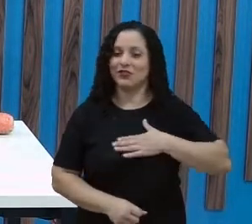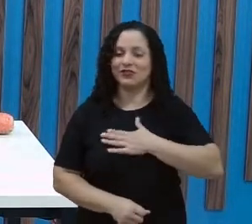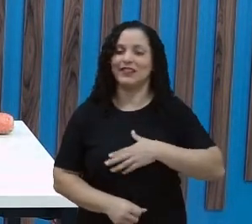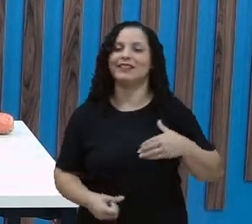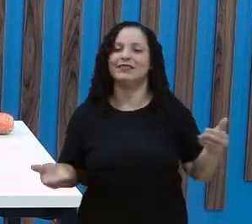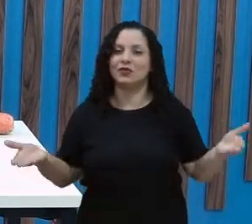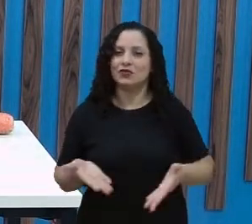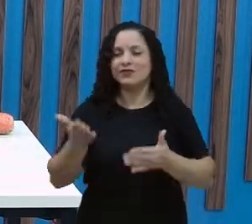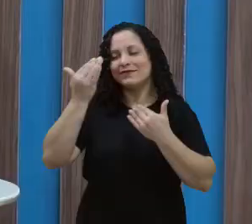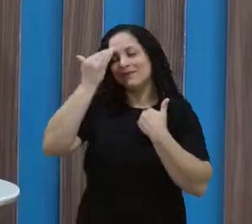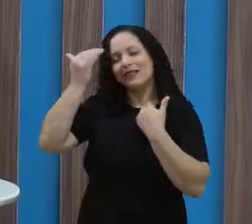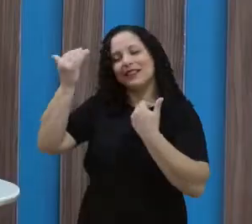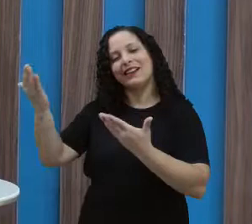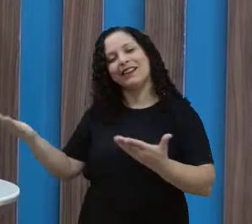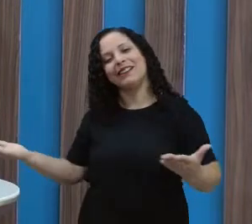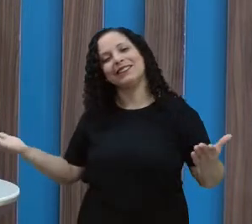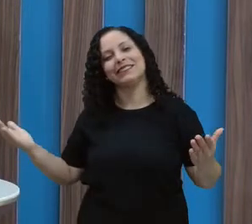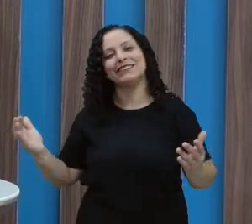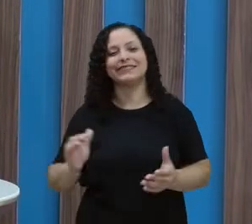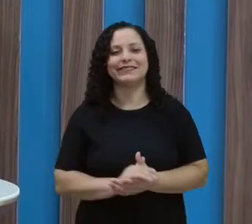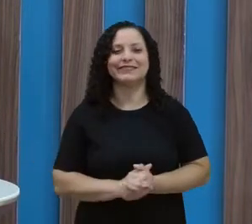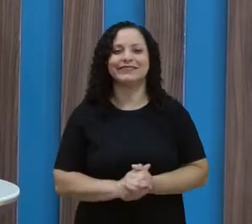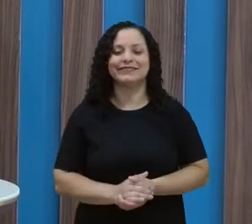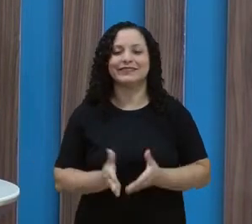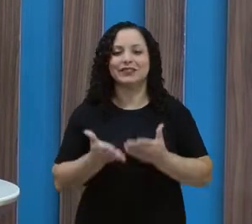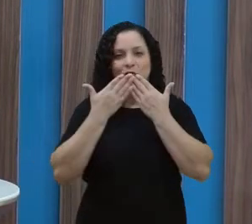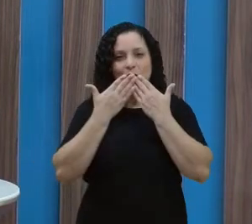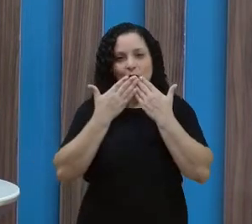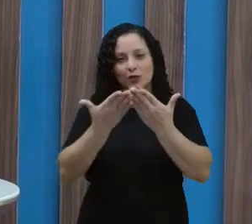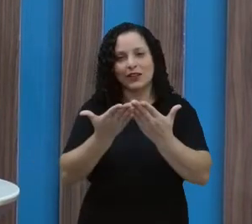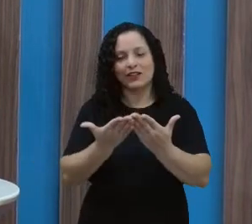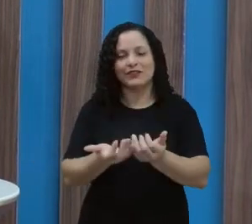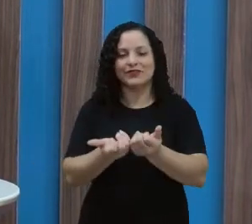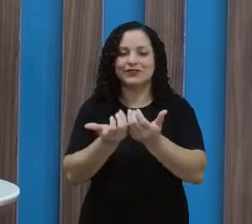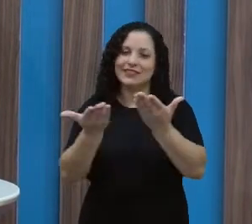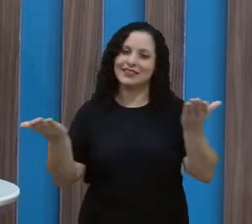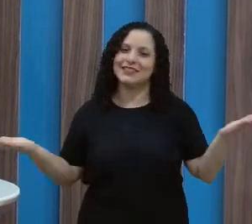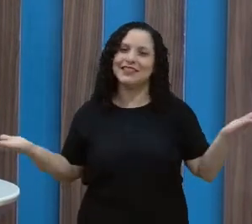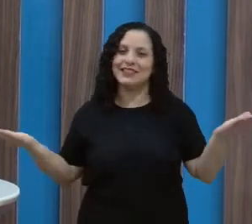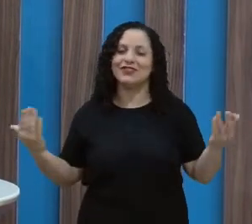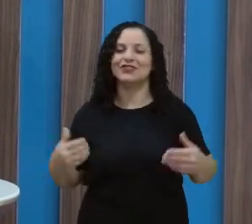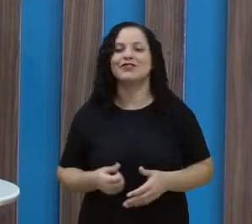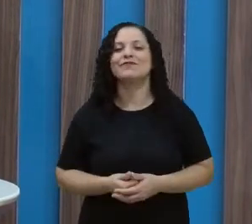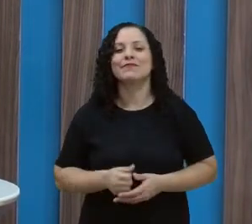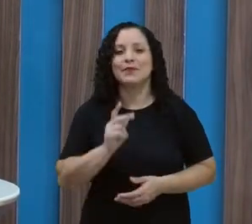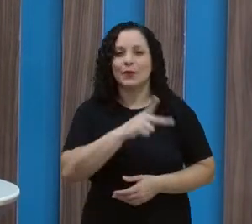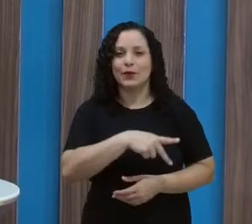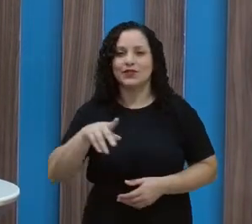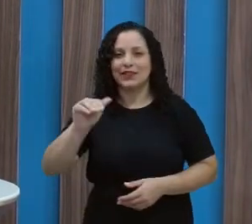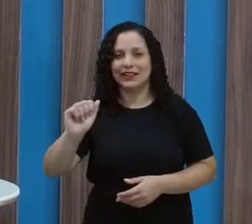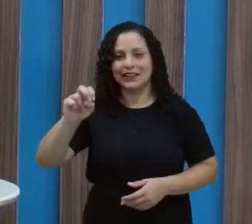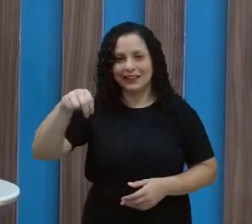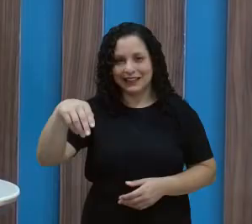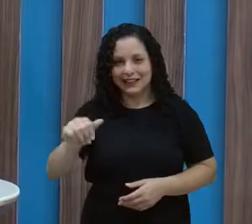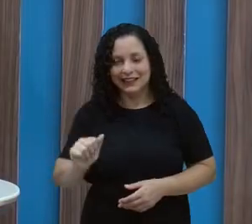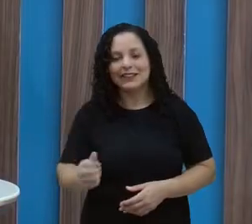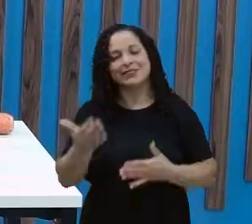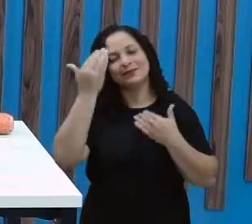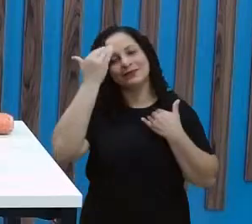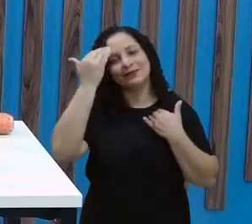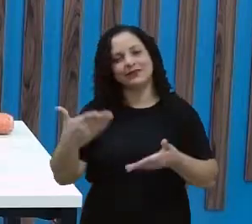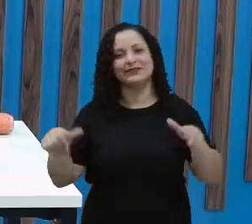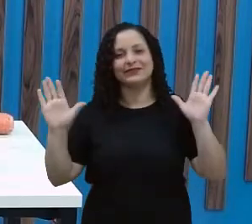hoje. Obrigada, professora Iris. Por nada, professora Josi. Beijo no coração de cada um de vocês. Professora Ana, obrigada.